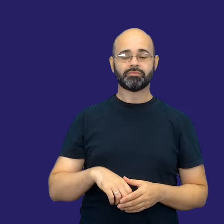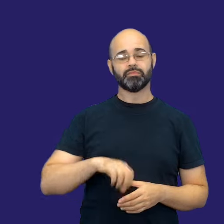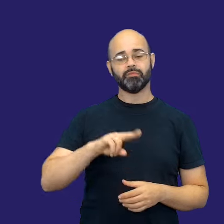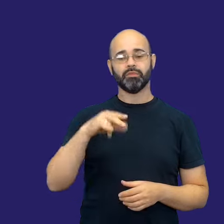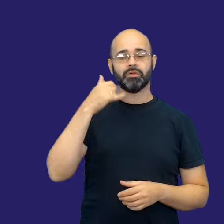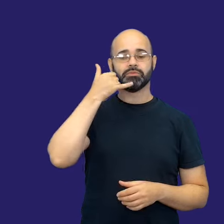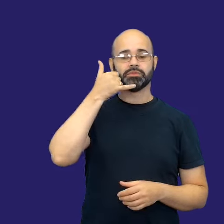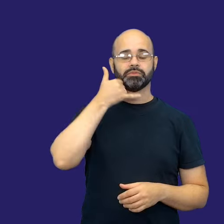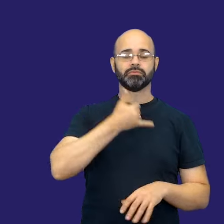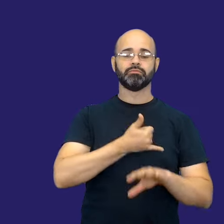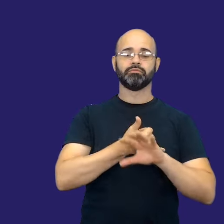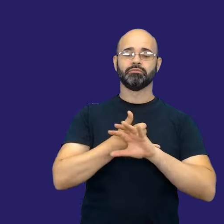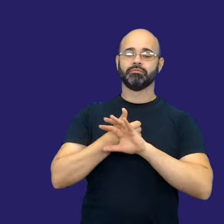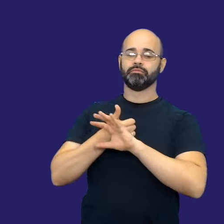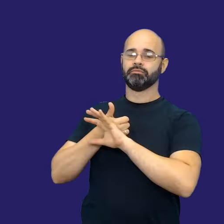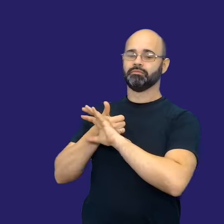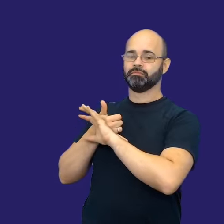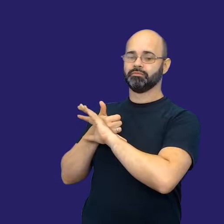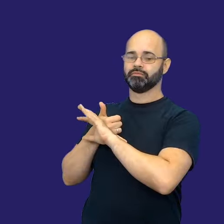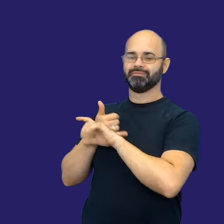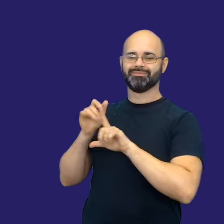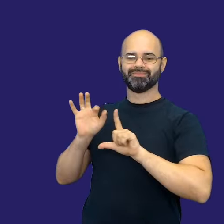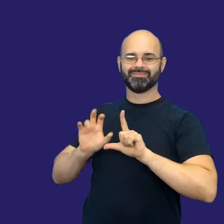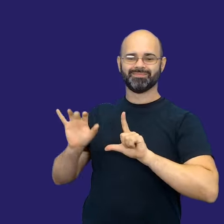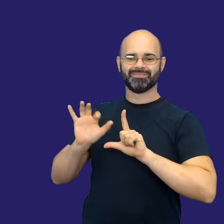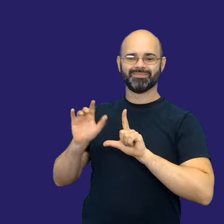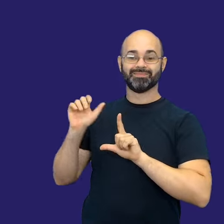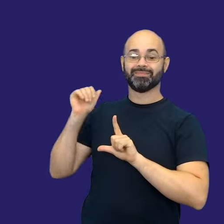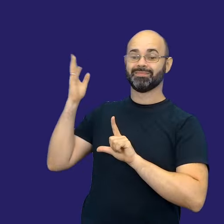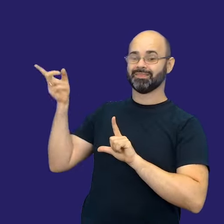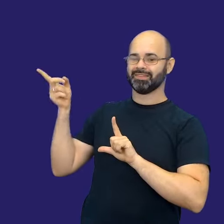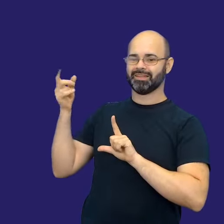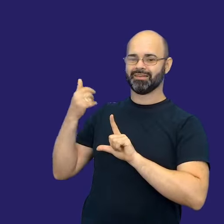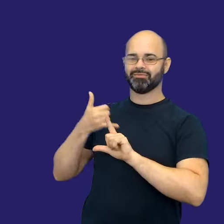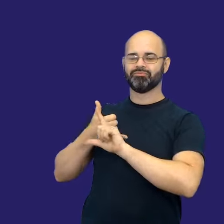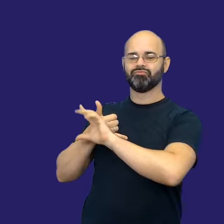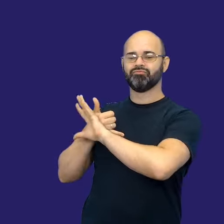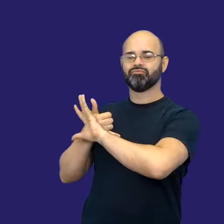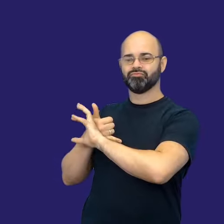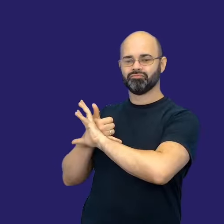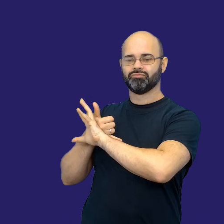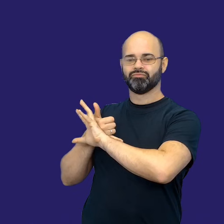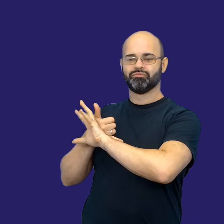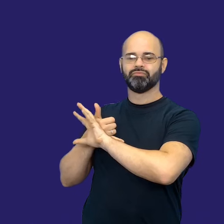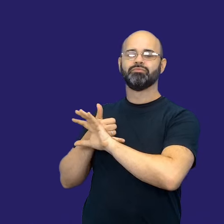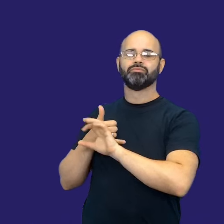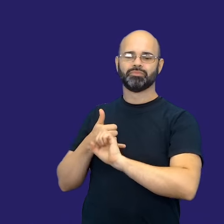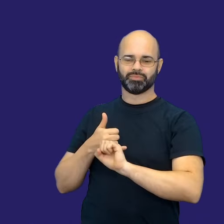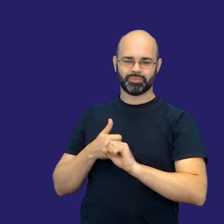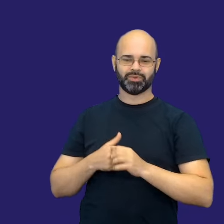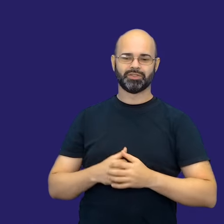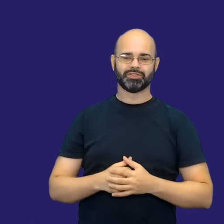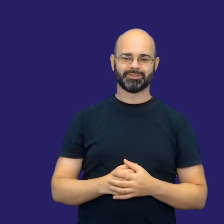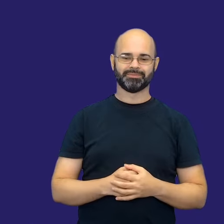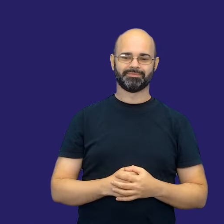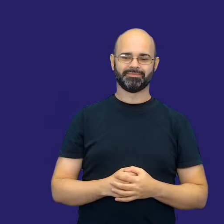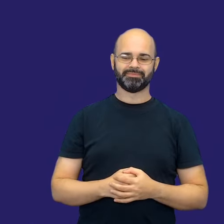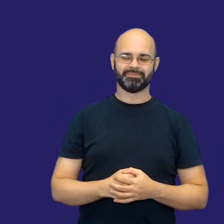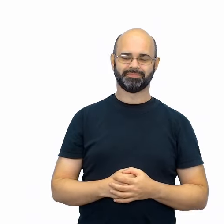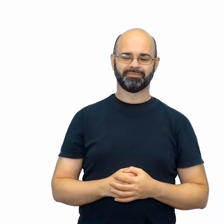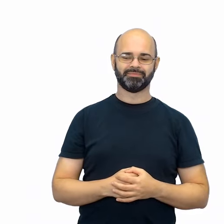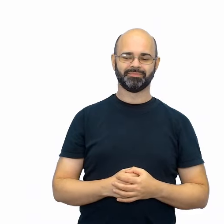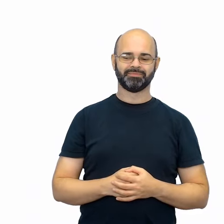celular para o QR Code, que está no canto esquerdo do slide. Dando continuidade,